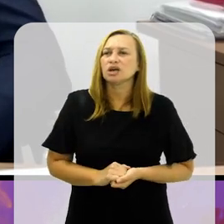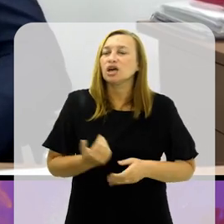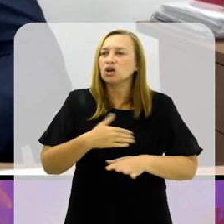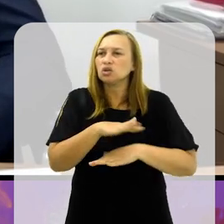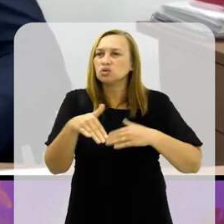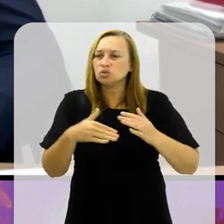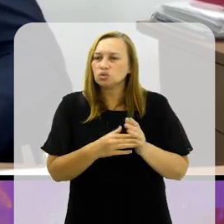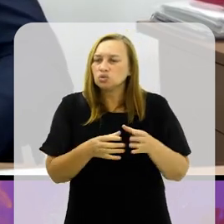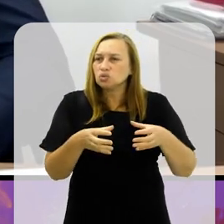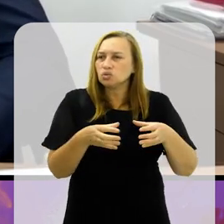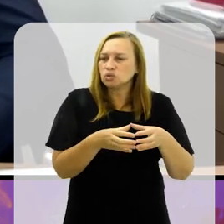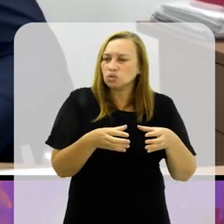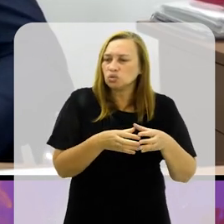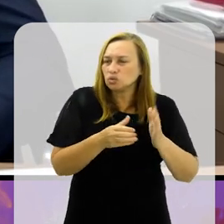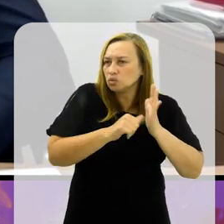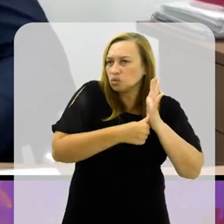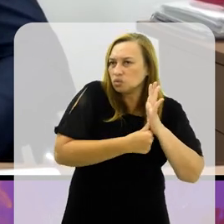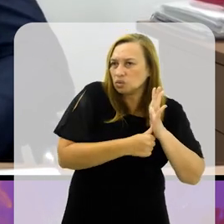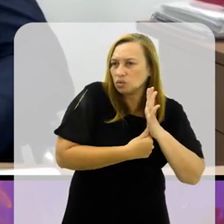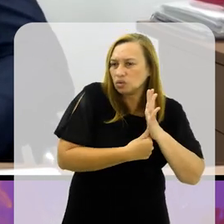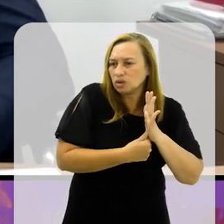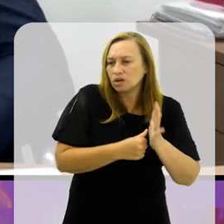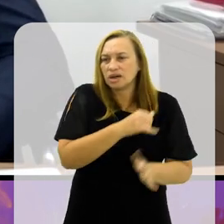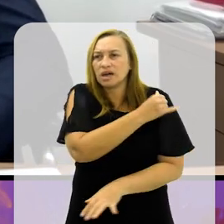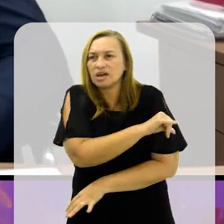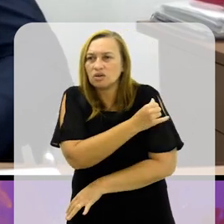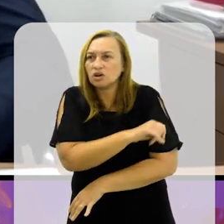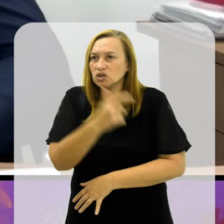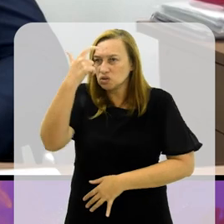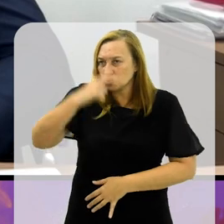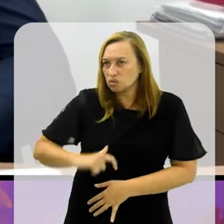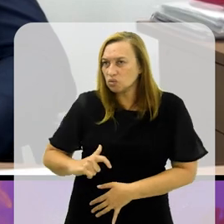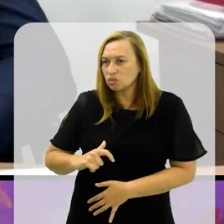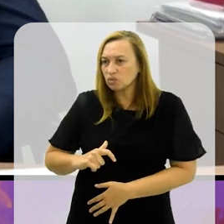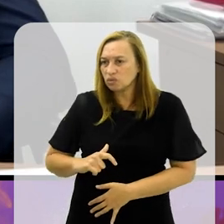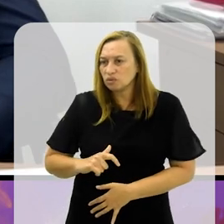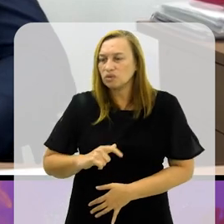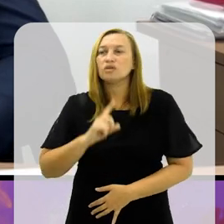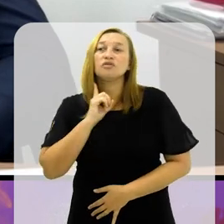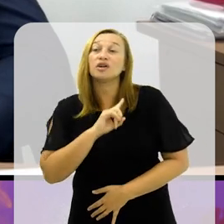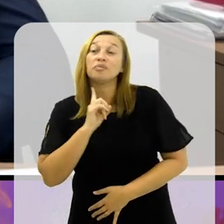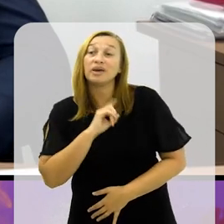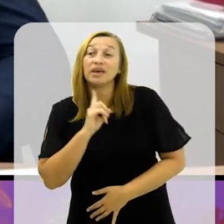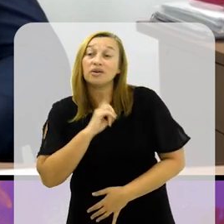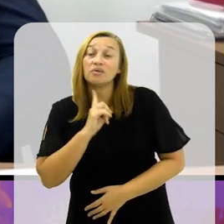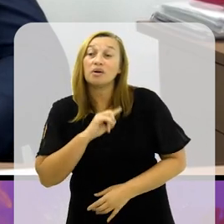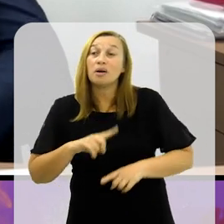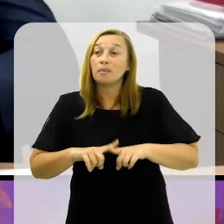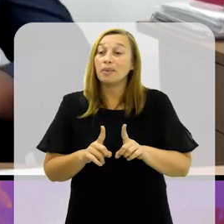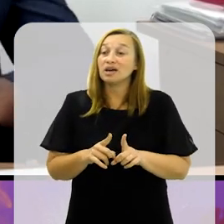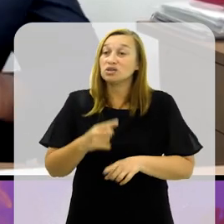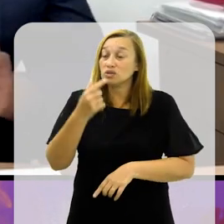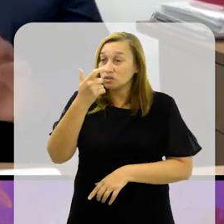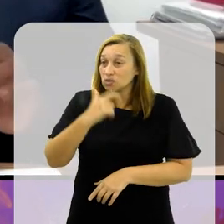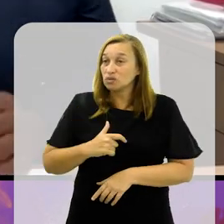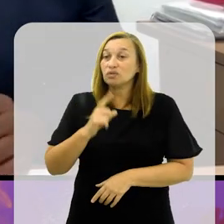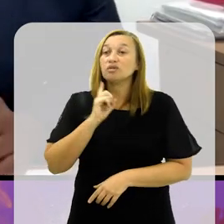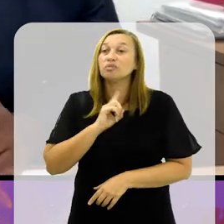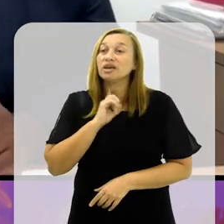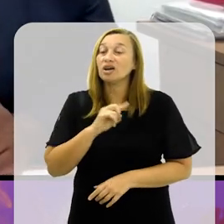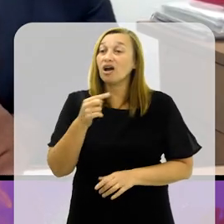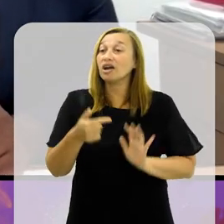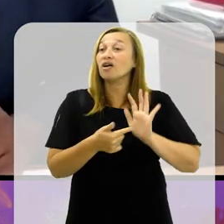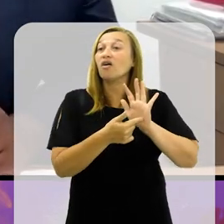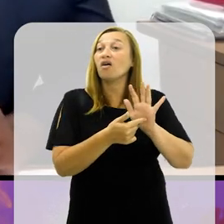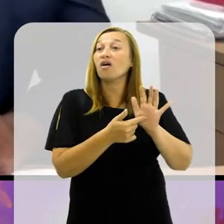entusiasta de todo o clube carioca, mas sou o flamenguista no meu CPF. mas como flamenguista, tenho aqui na minha